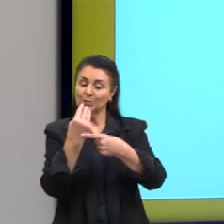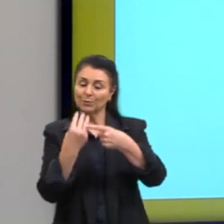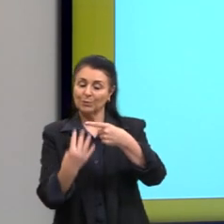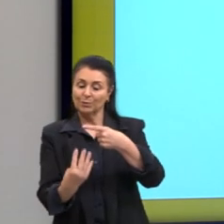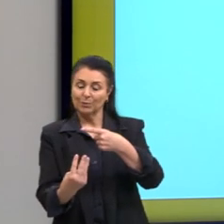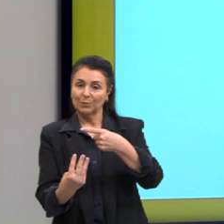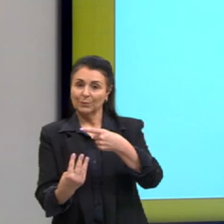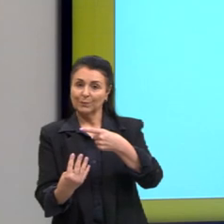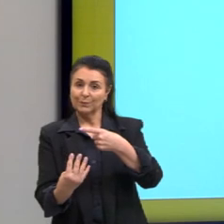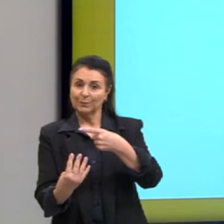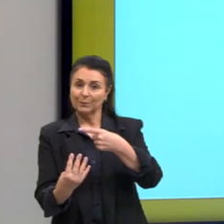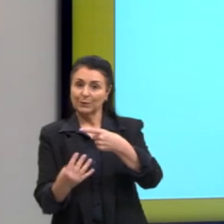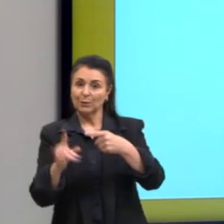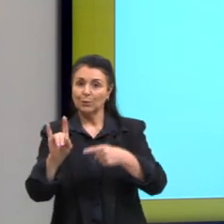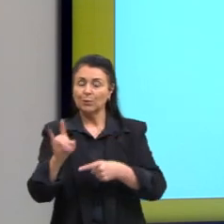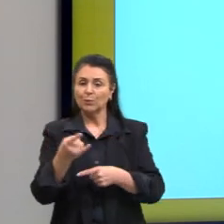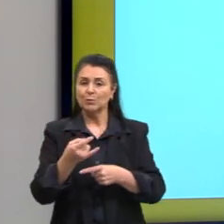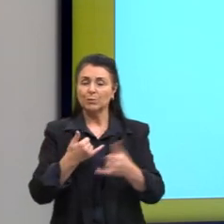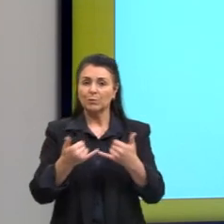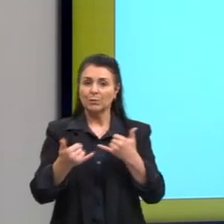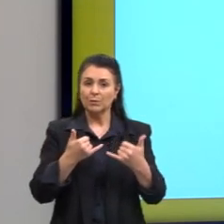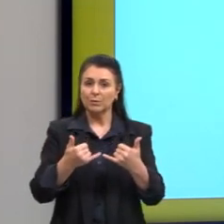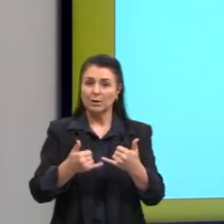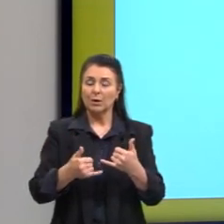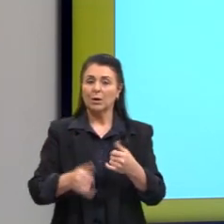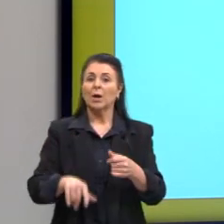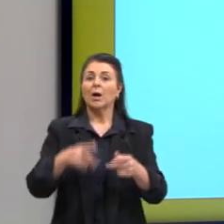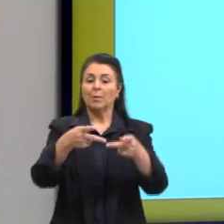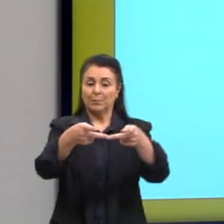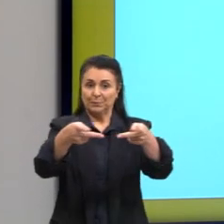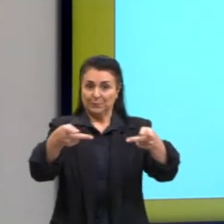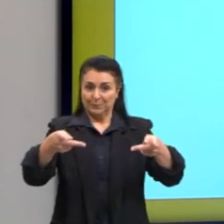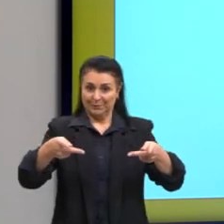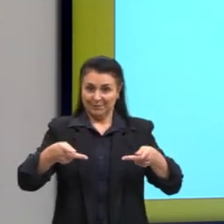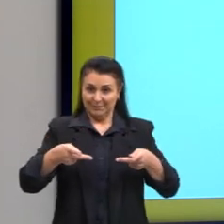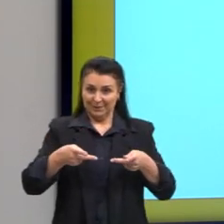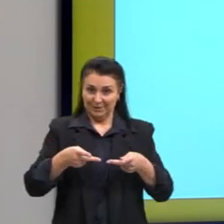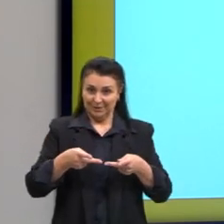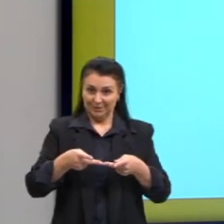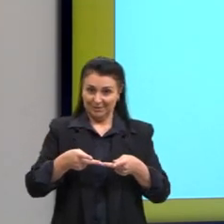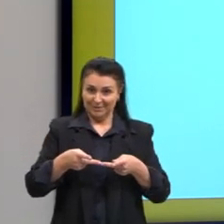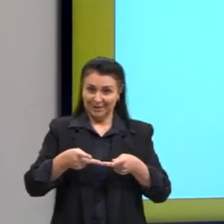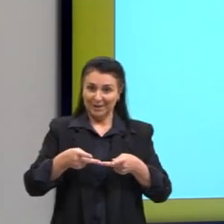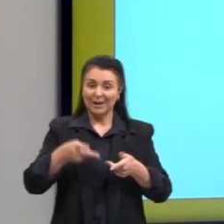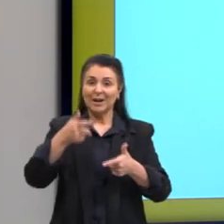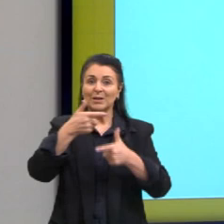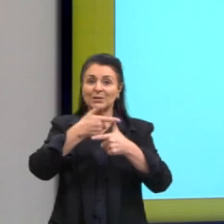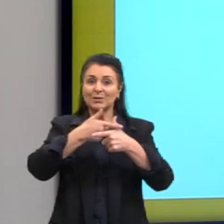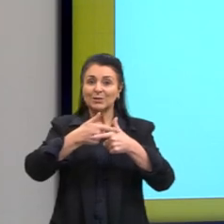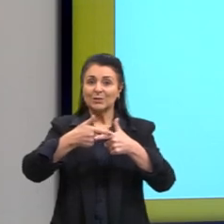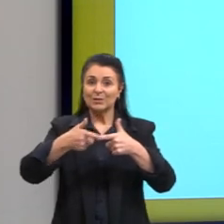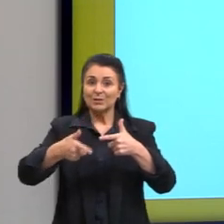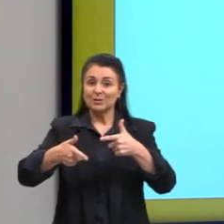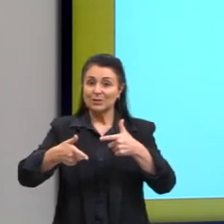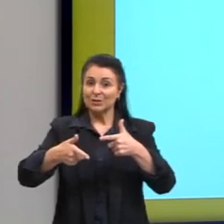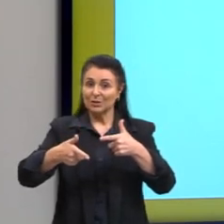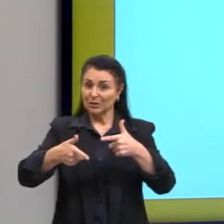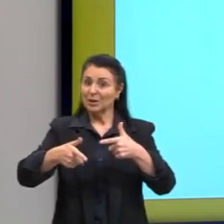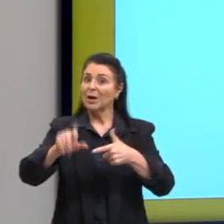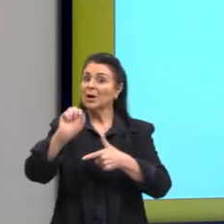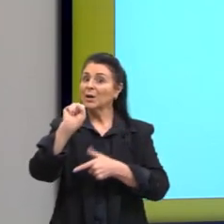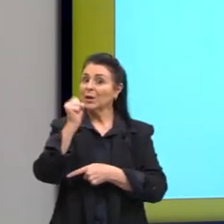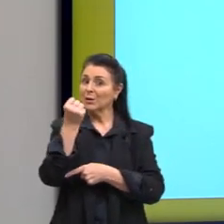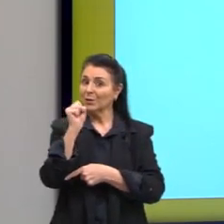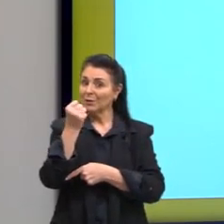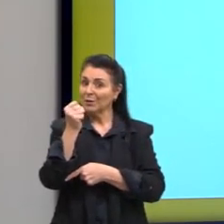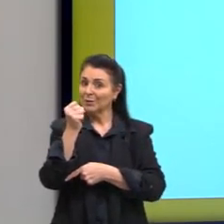E aqui é o último exemplo. Nós temos, então, uma pizza, certo? E logo ao lado, dividir, então, a mesma pizza em oito